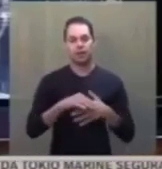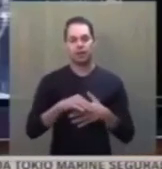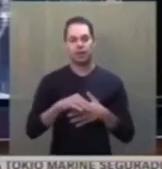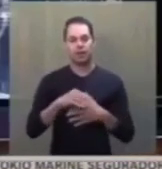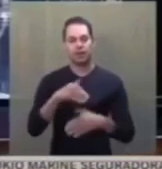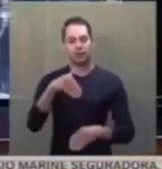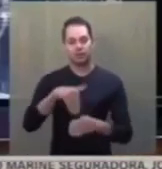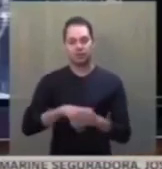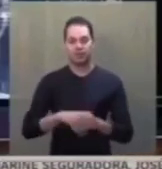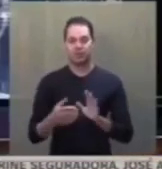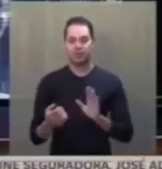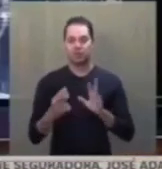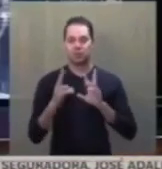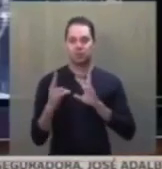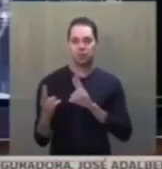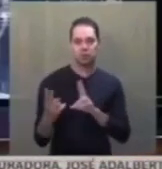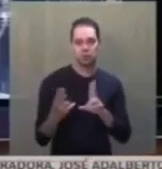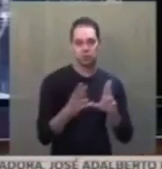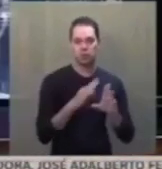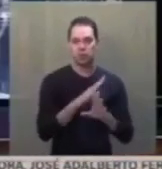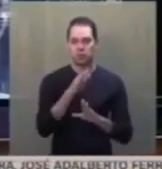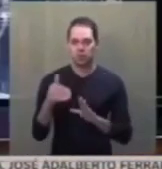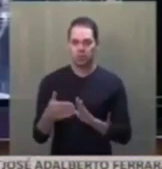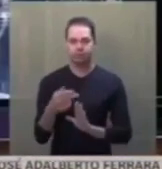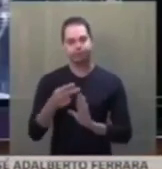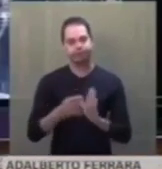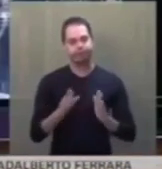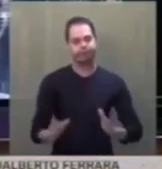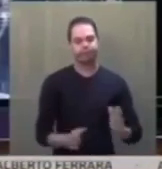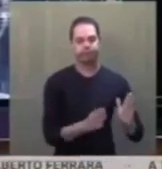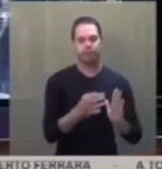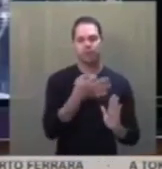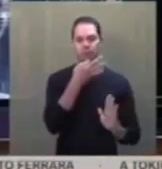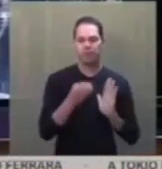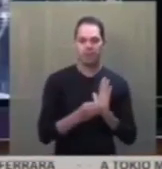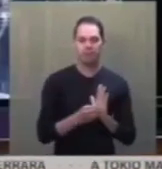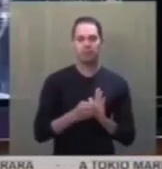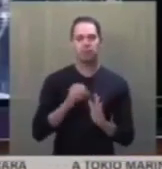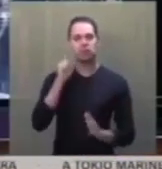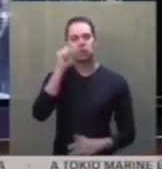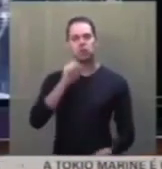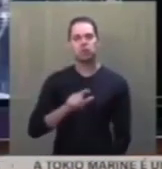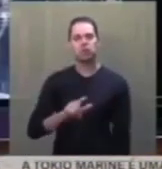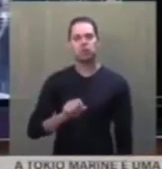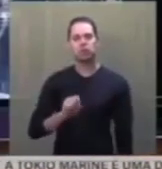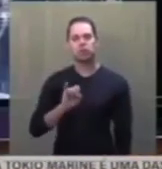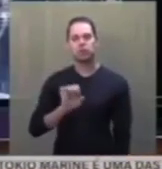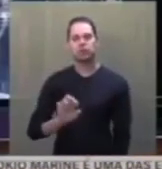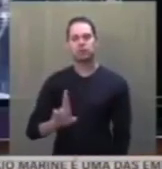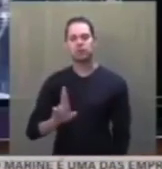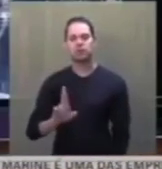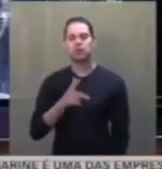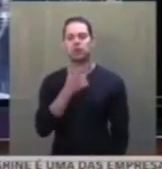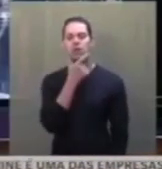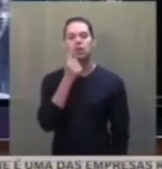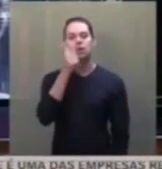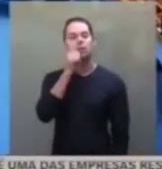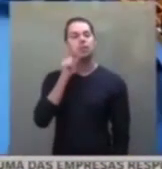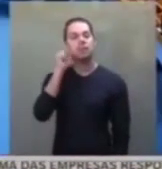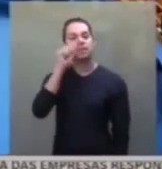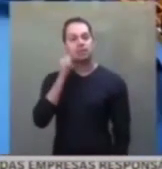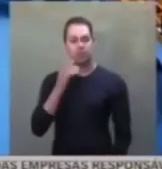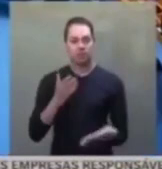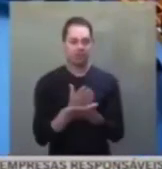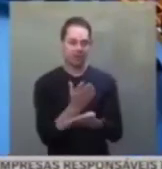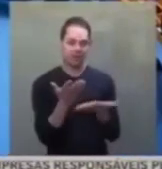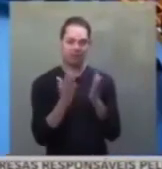simbólica e, em votação, o projeto em turno único nos termos do parecer do senador Lazio Martins. As senadoras e os senadores que o aprovam